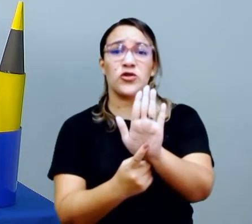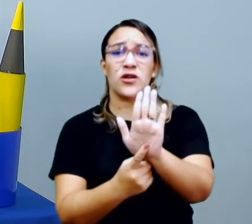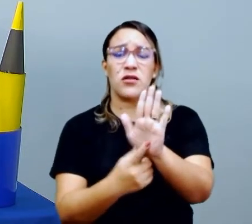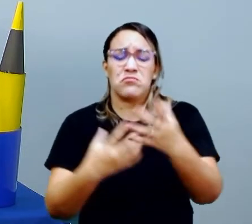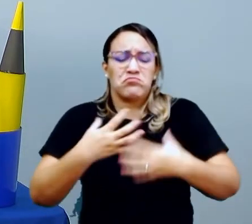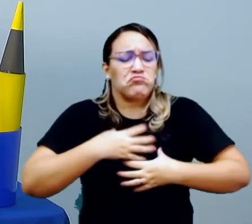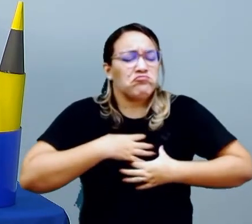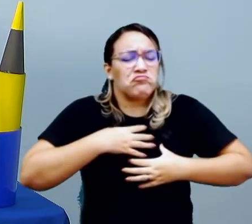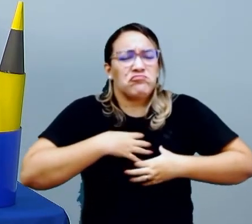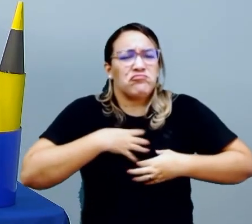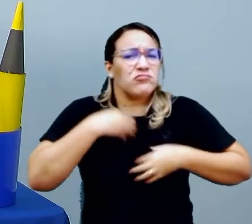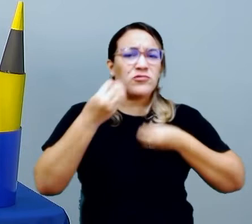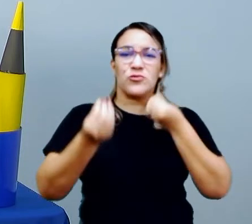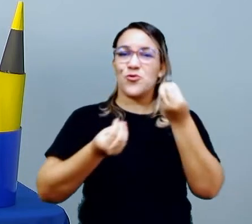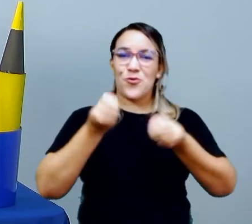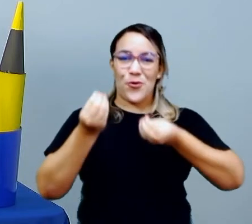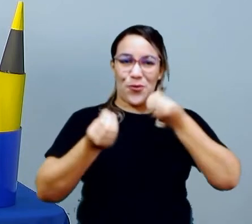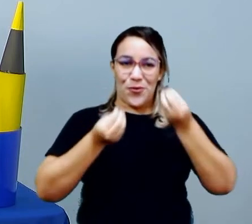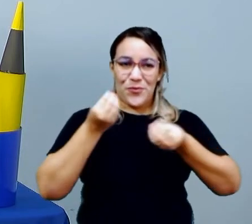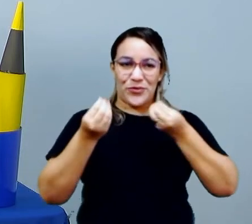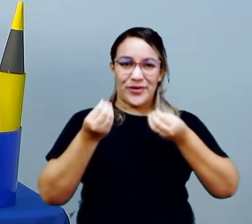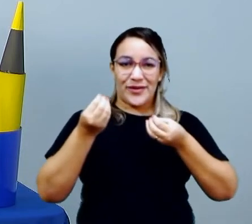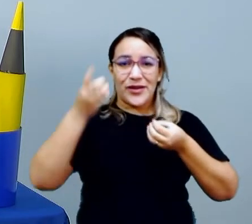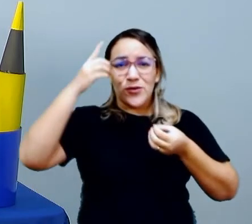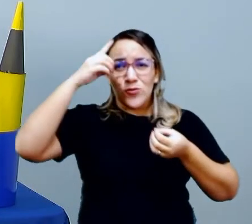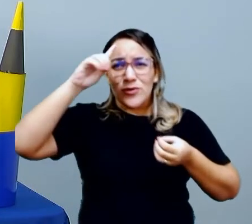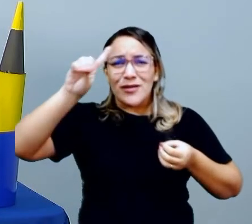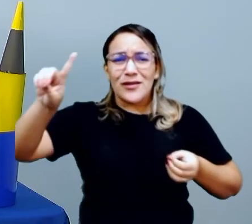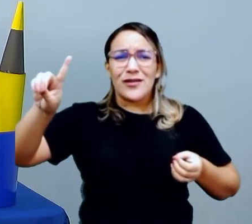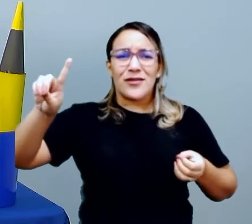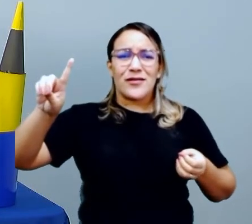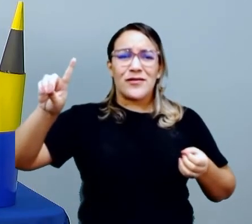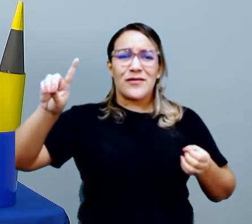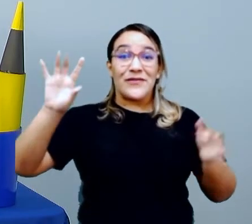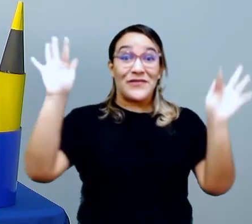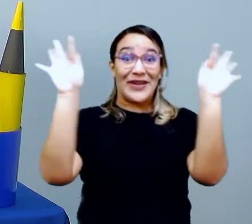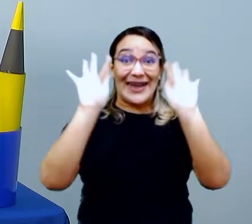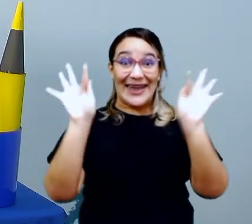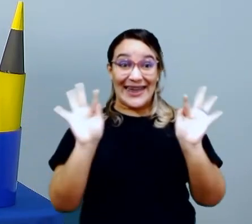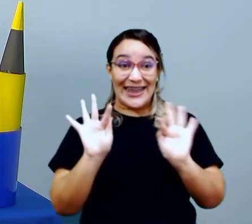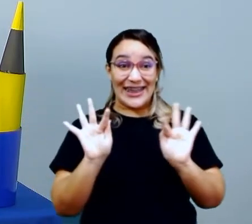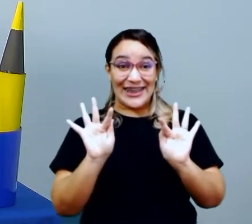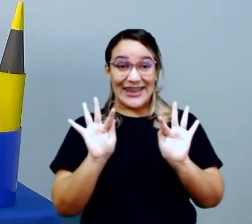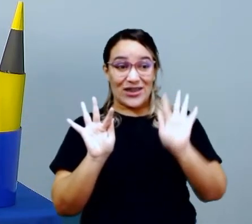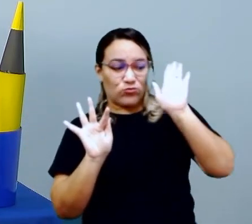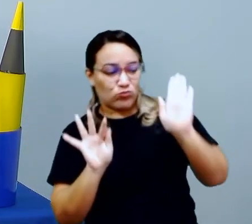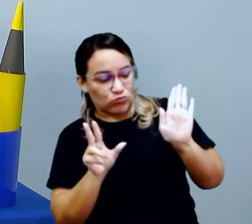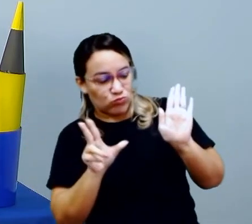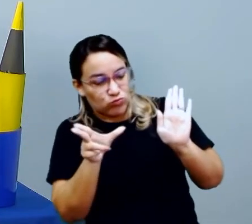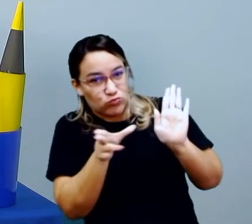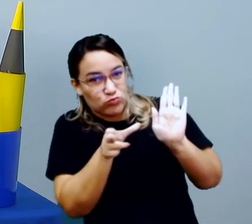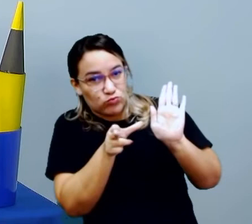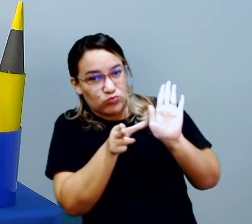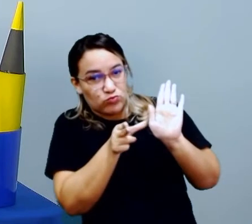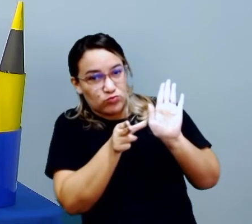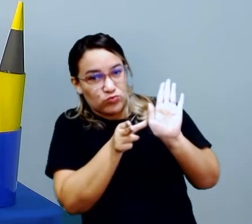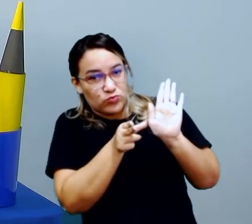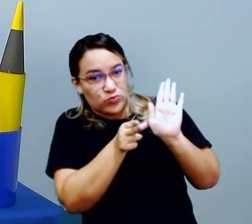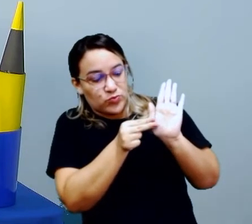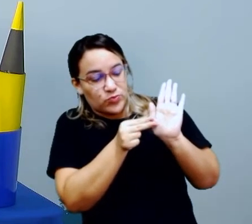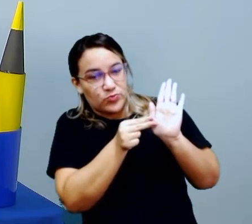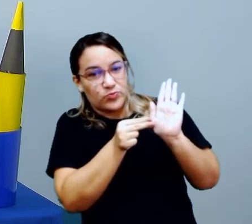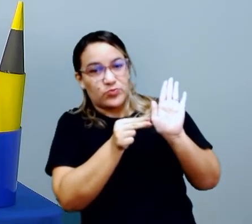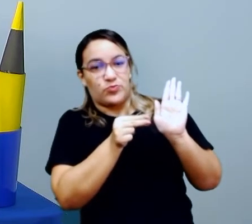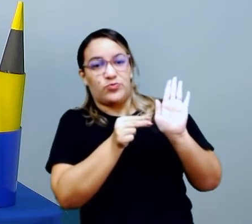se sentindo naquele dia. Então, no dia que a gente estiver feliz, a gente vai pegar, ó, um prendedor de